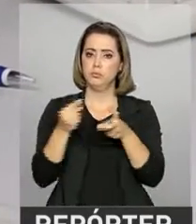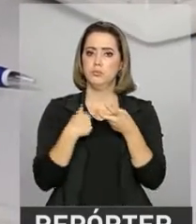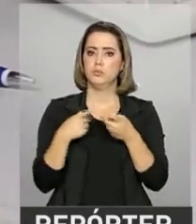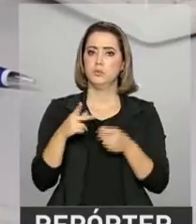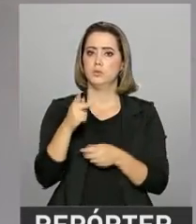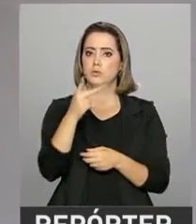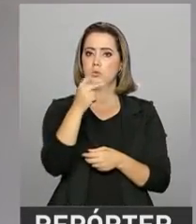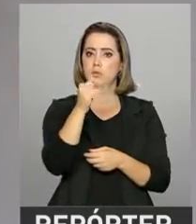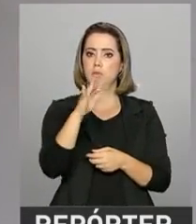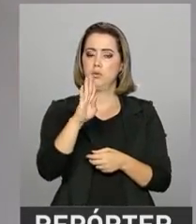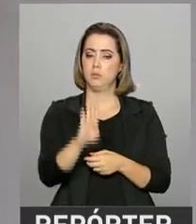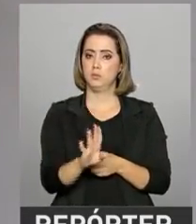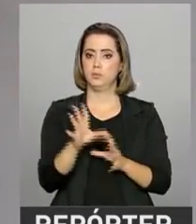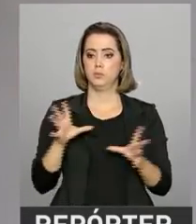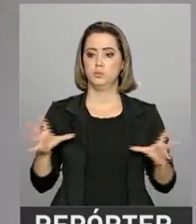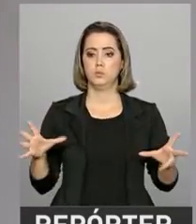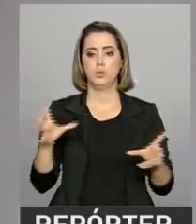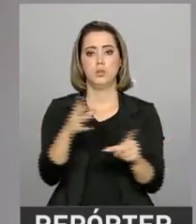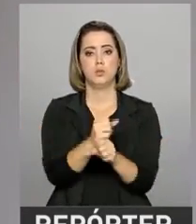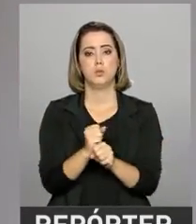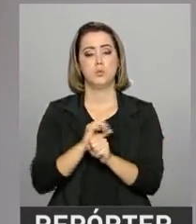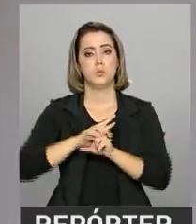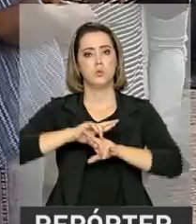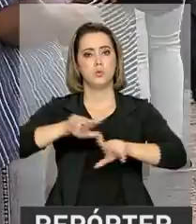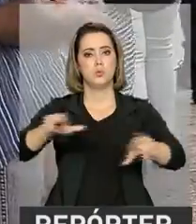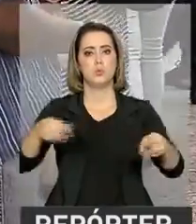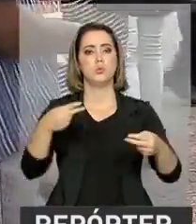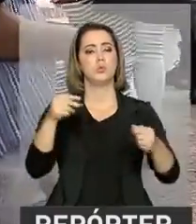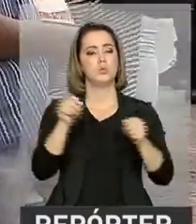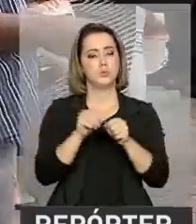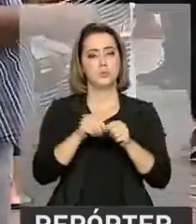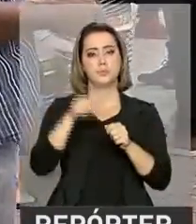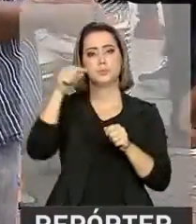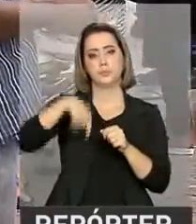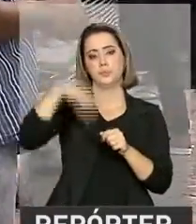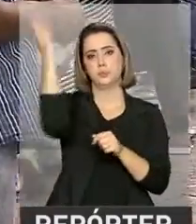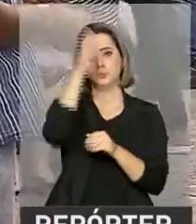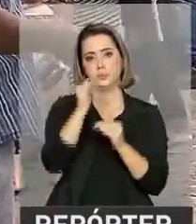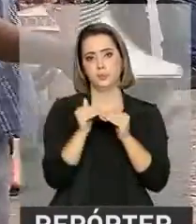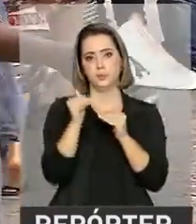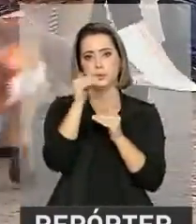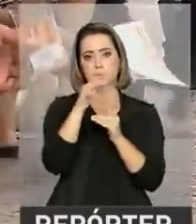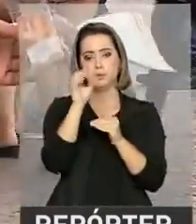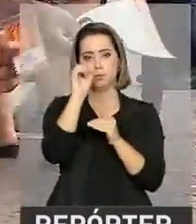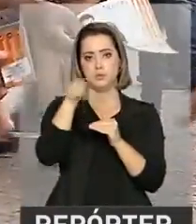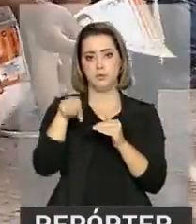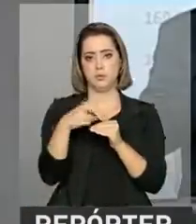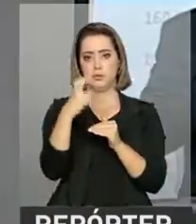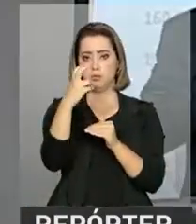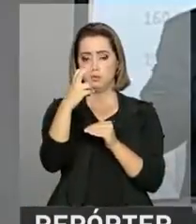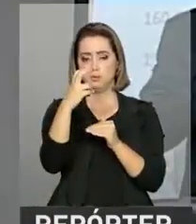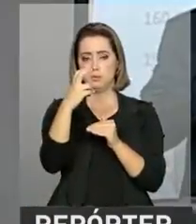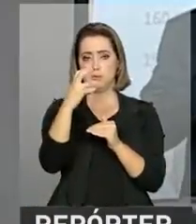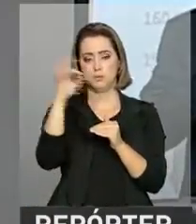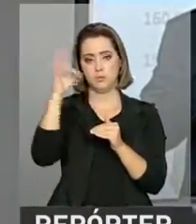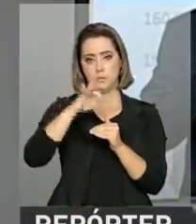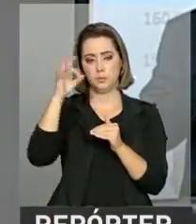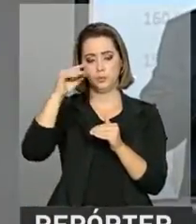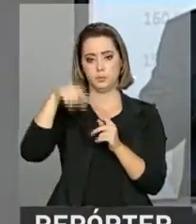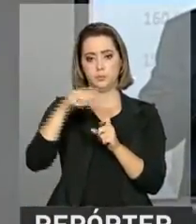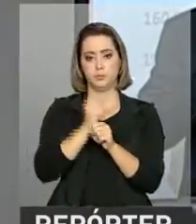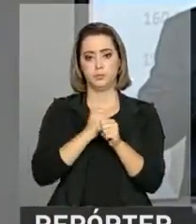produto interno bruto, que é a soma dos bens e serviços produzidos no país, cresça 0,5% este ano. O que realmente